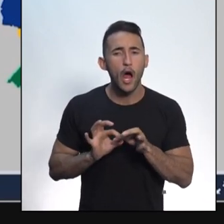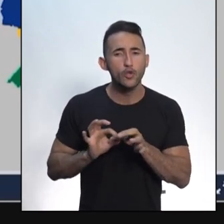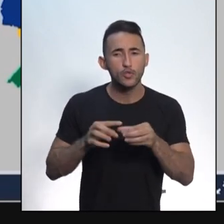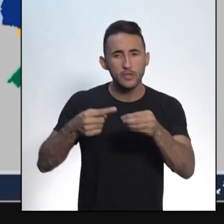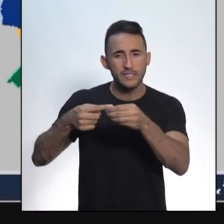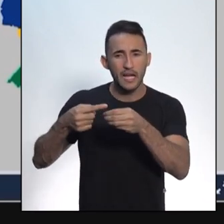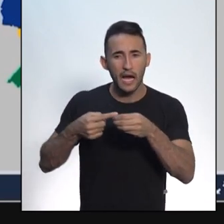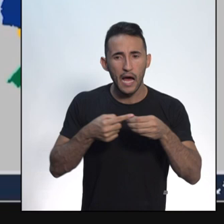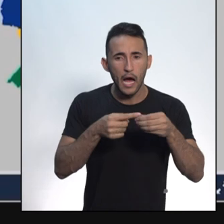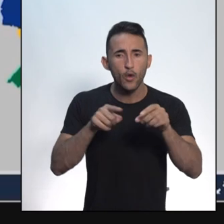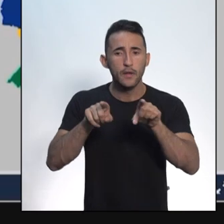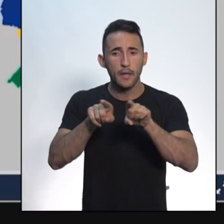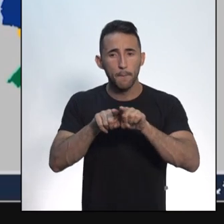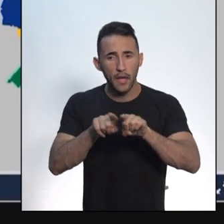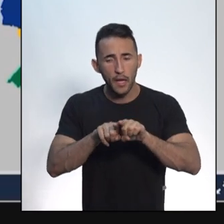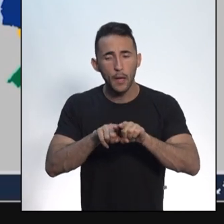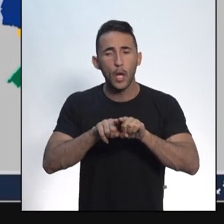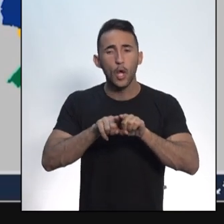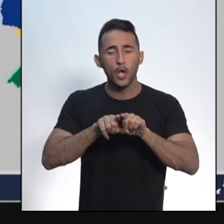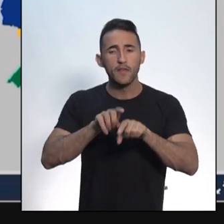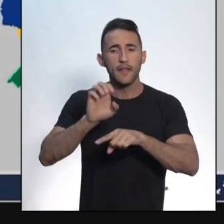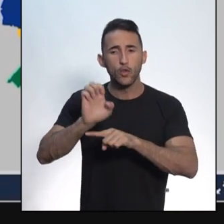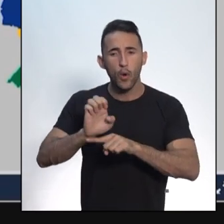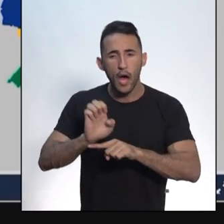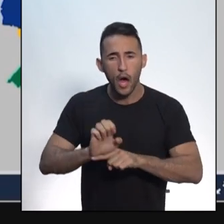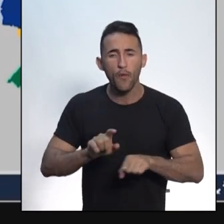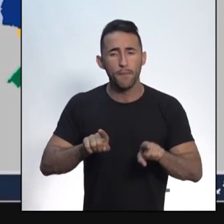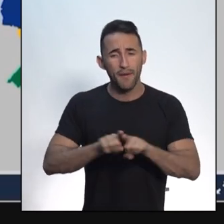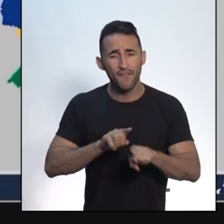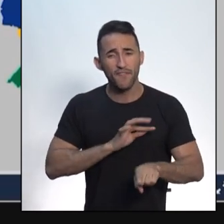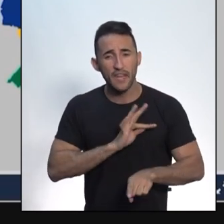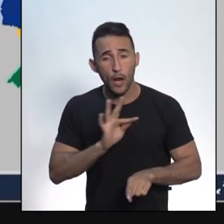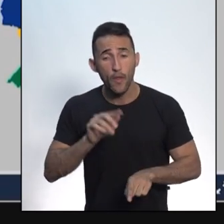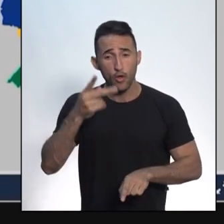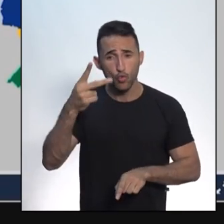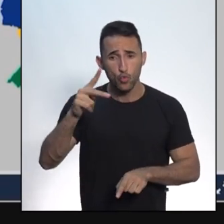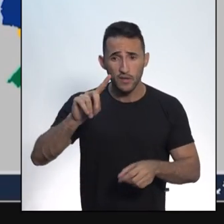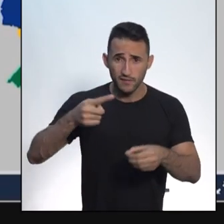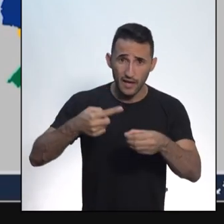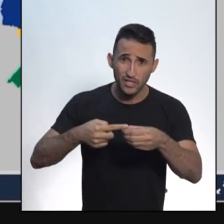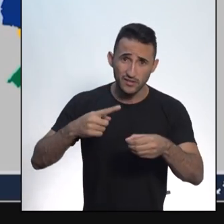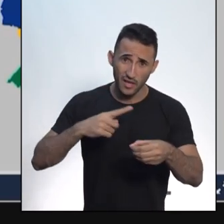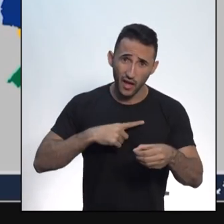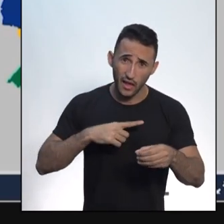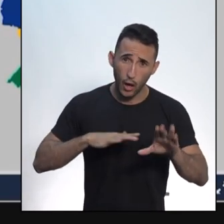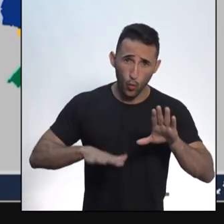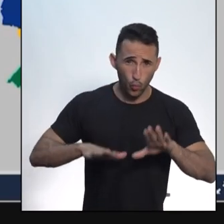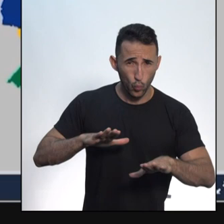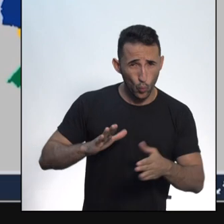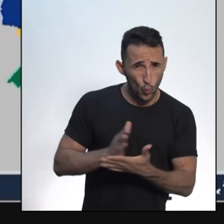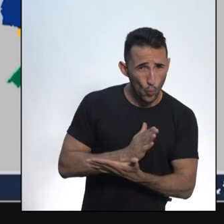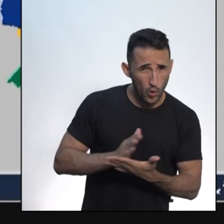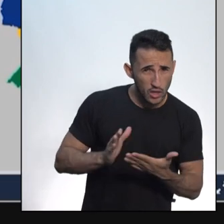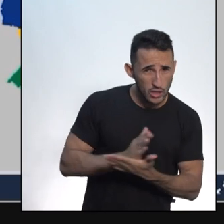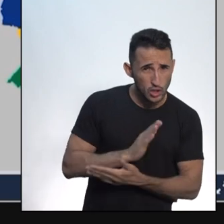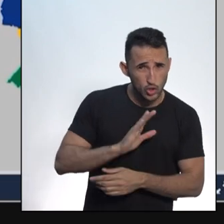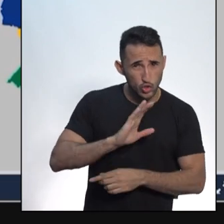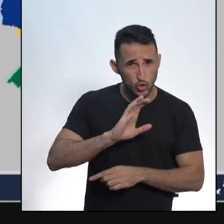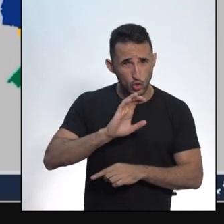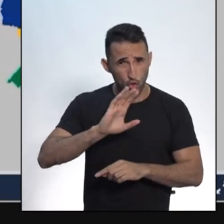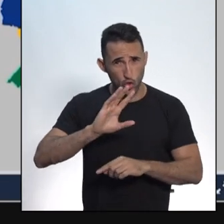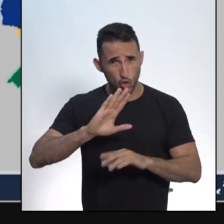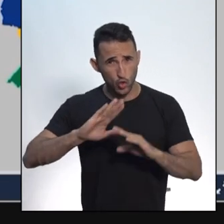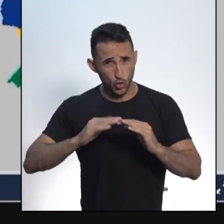escolas municipais. Na sua escola, aliás, na sua cidade, deve existir alguma escola municipal, se não várias.